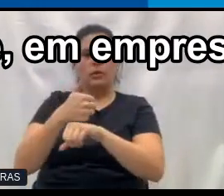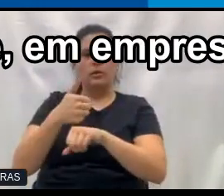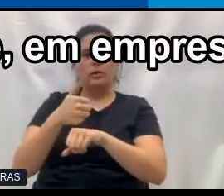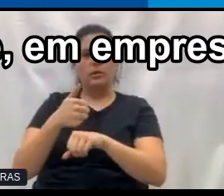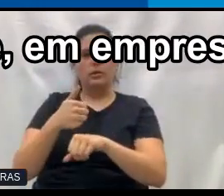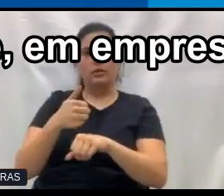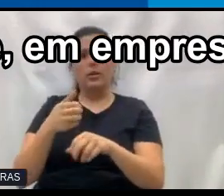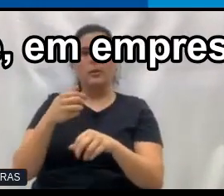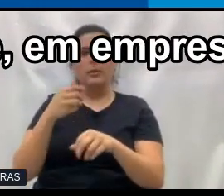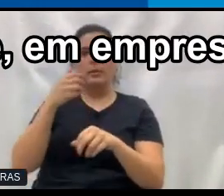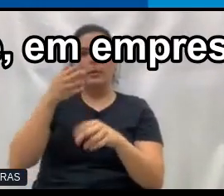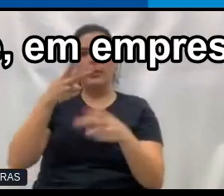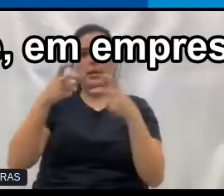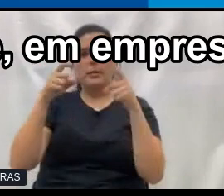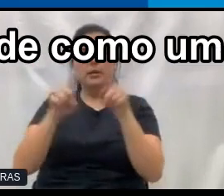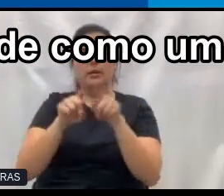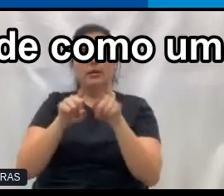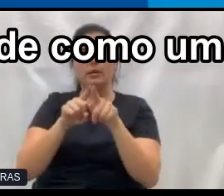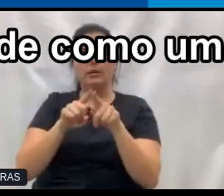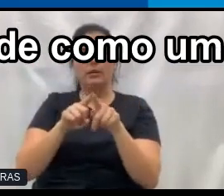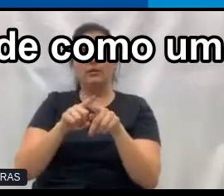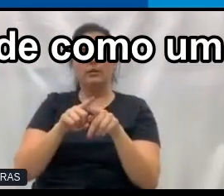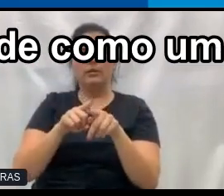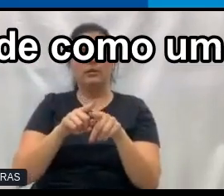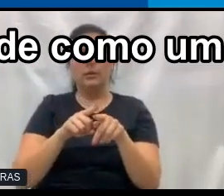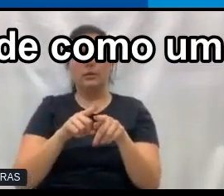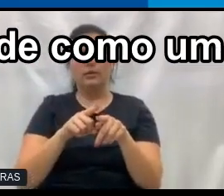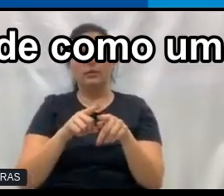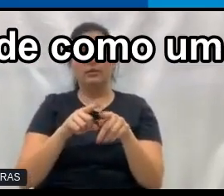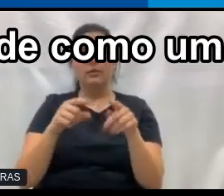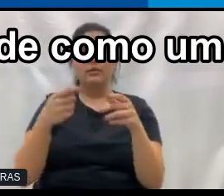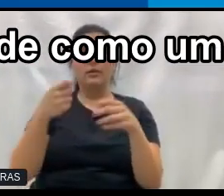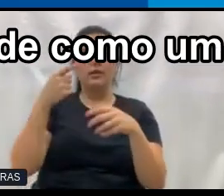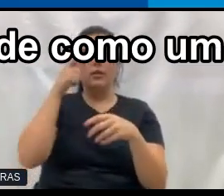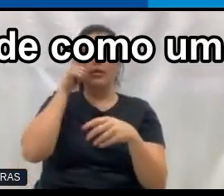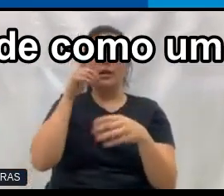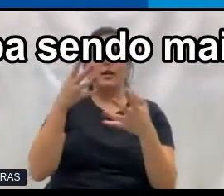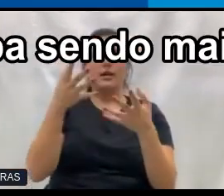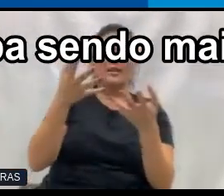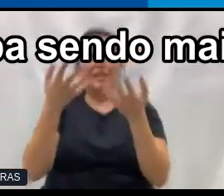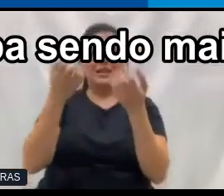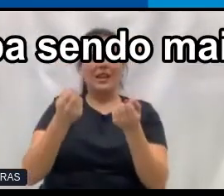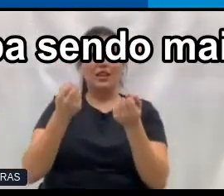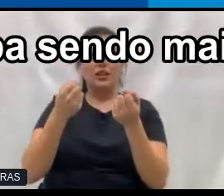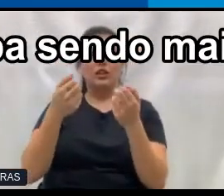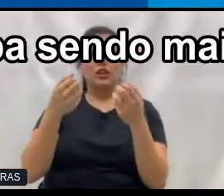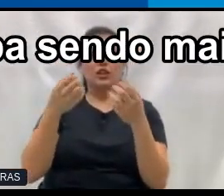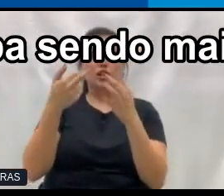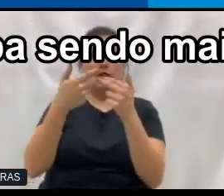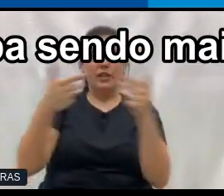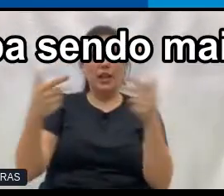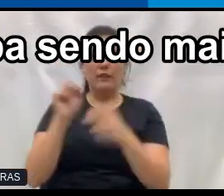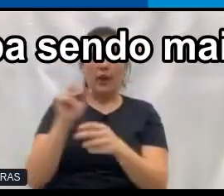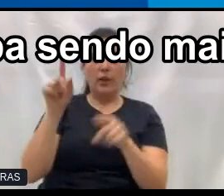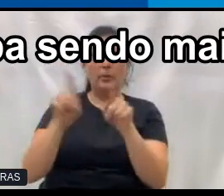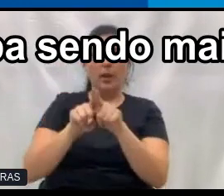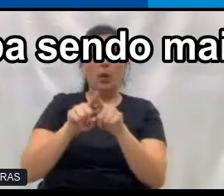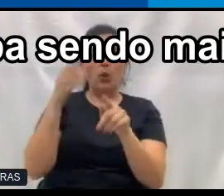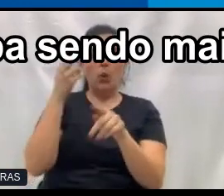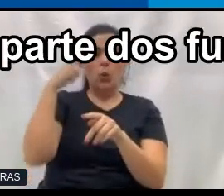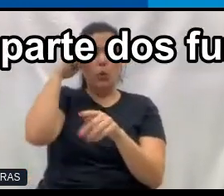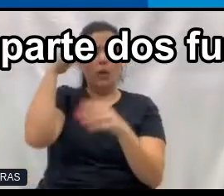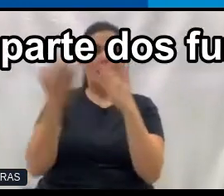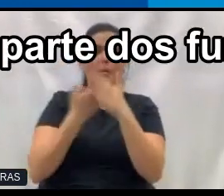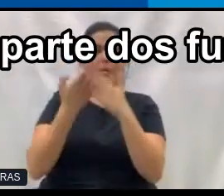gente observa também que em empresas em que não se adota a diversidade como um valor, a cultura empresarial acaba sendo